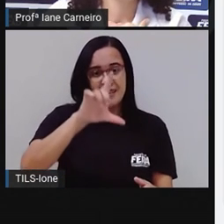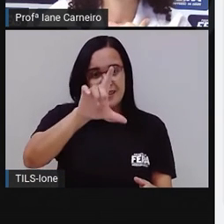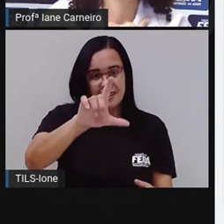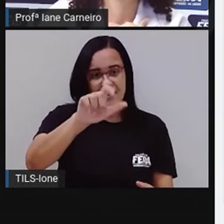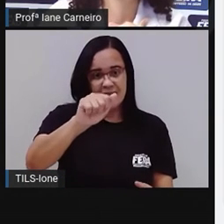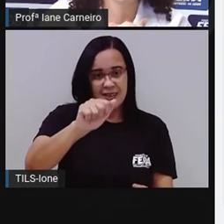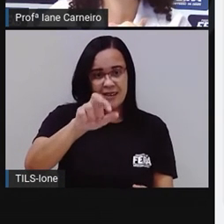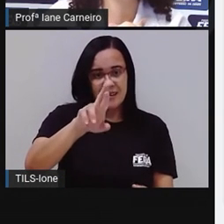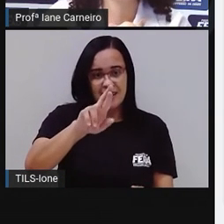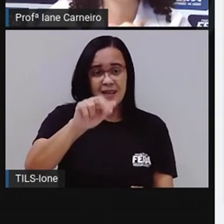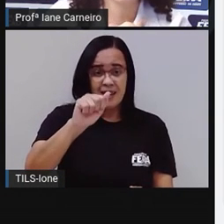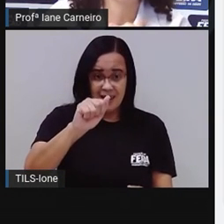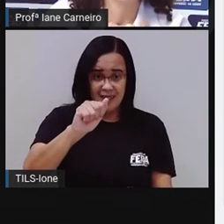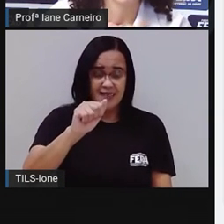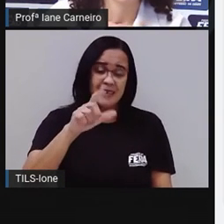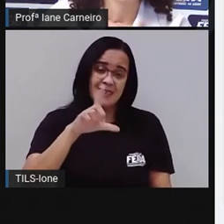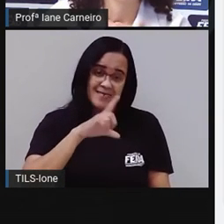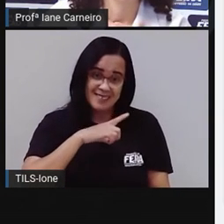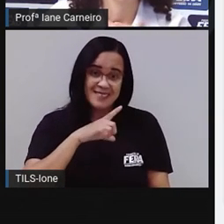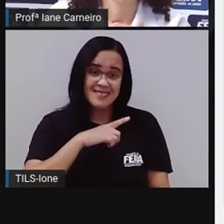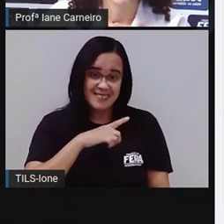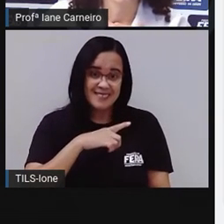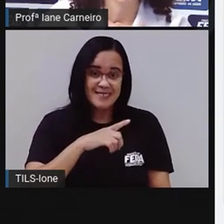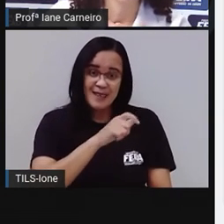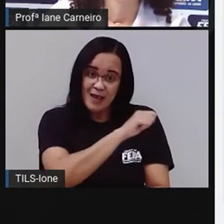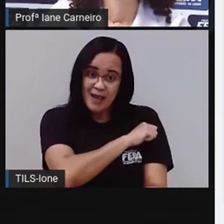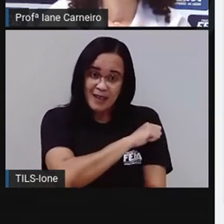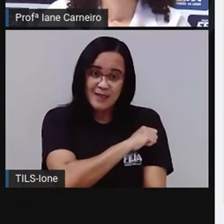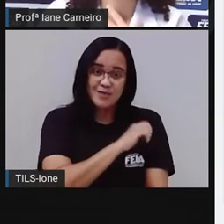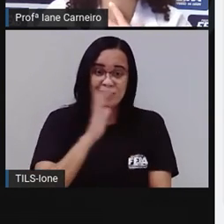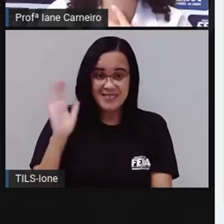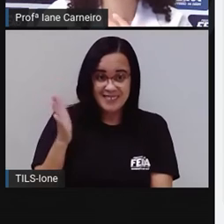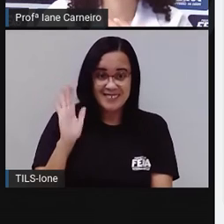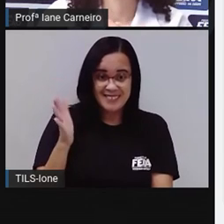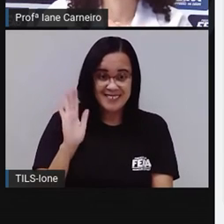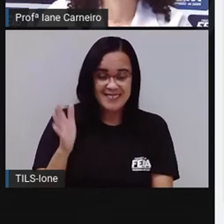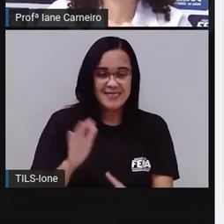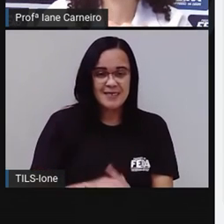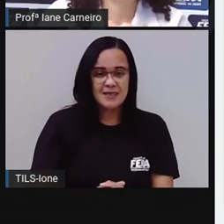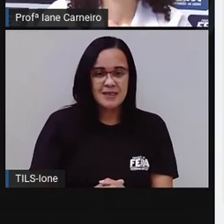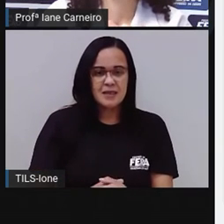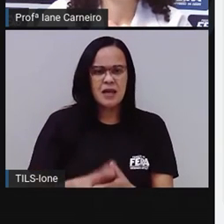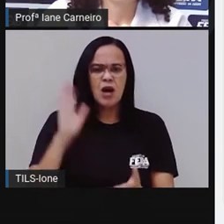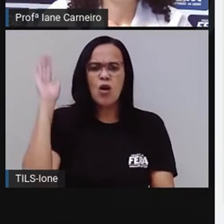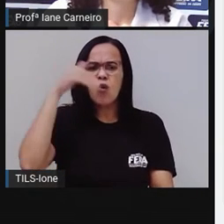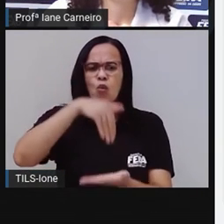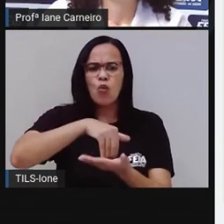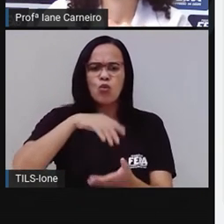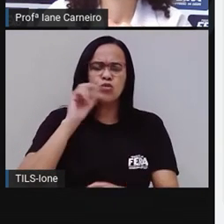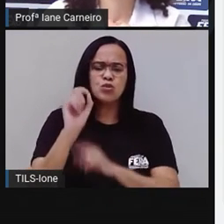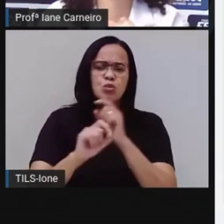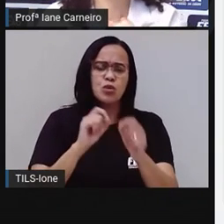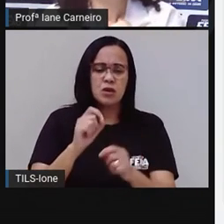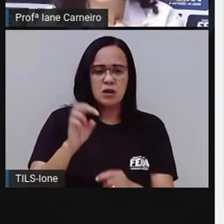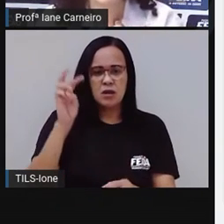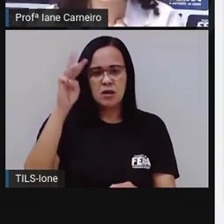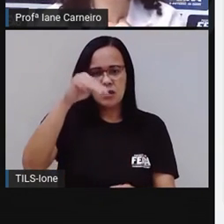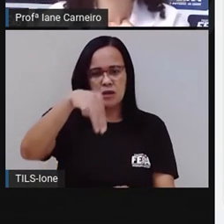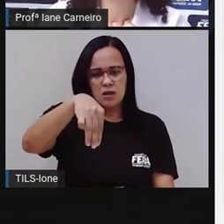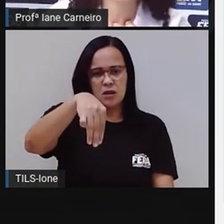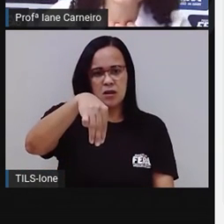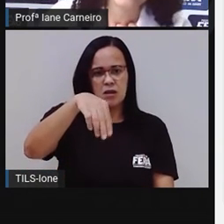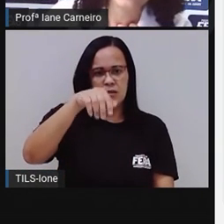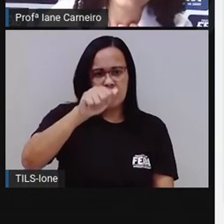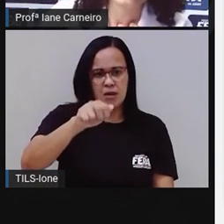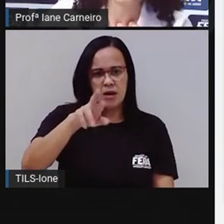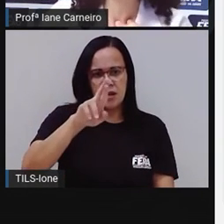Certo? Será que tem alguma Lara por aí assistindo nossa aula? E por último, na palavra maracujá. Será